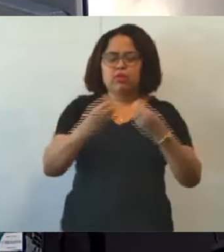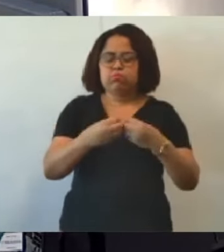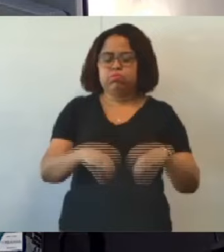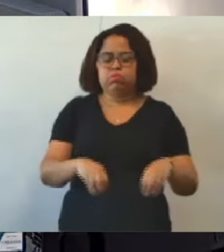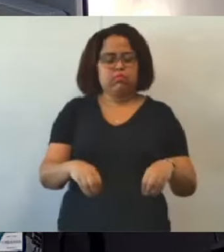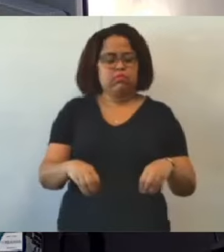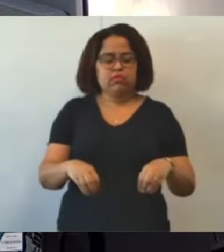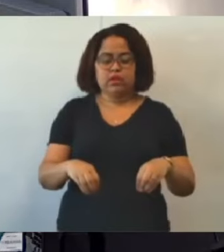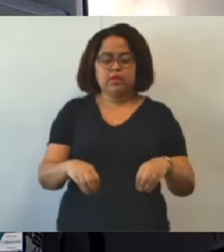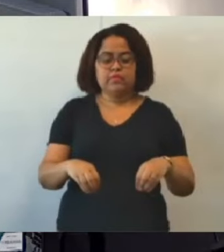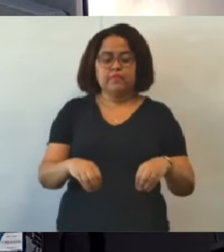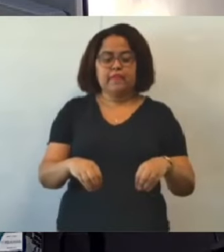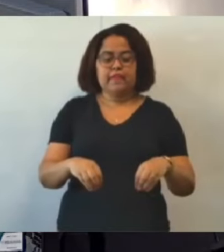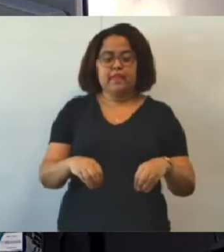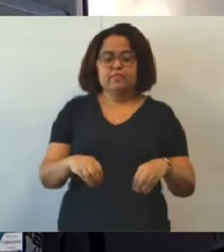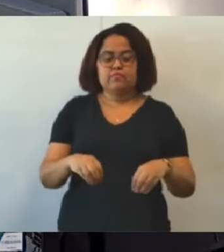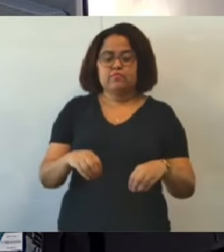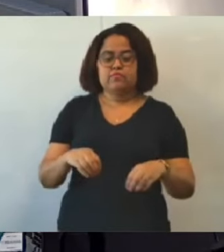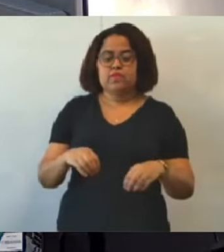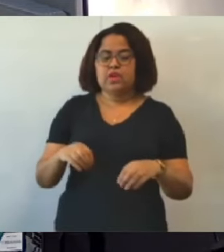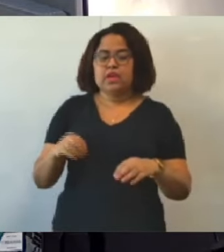O isolamento acústico lá